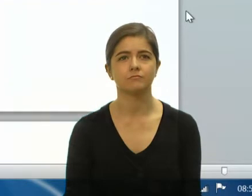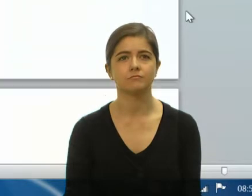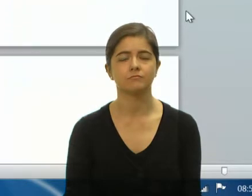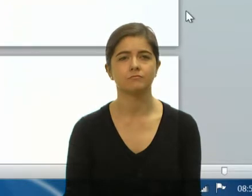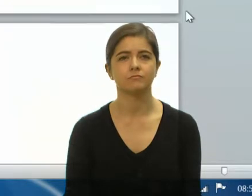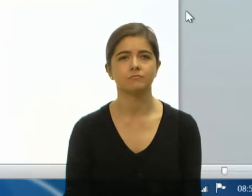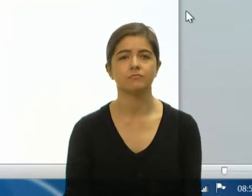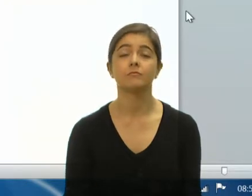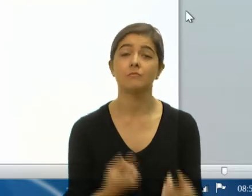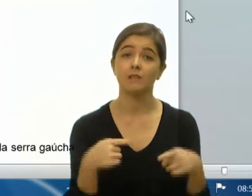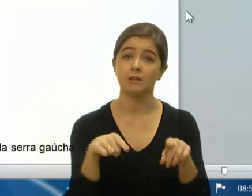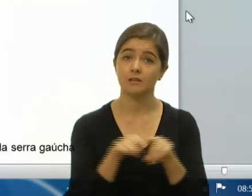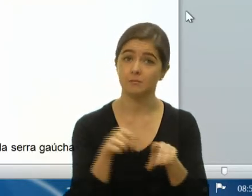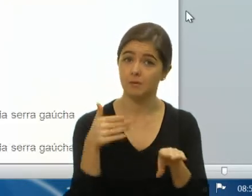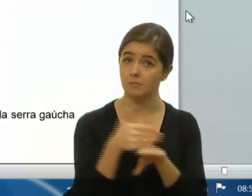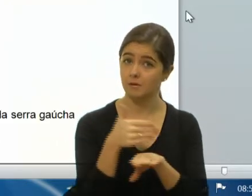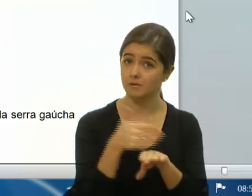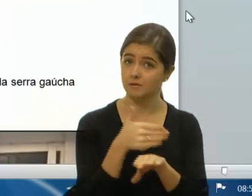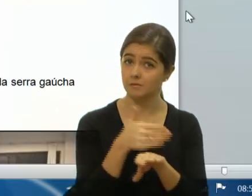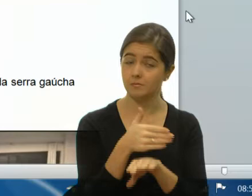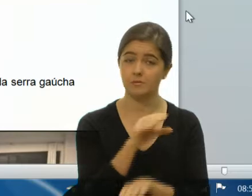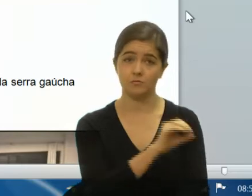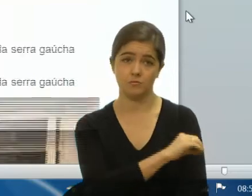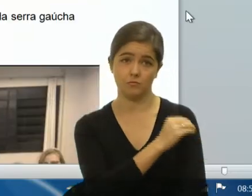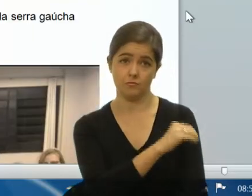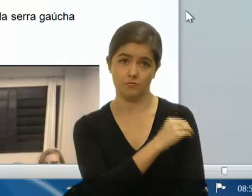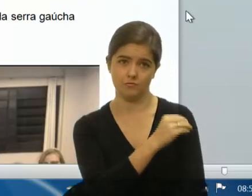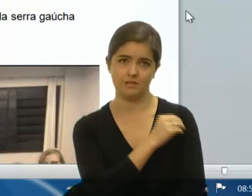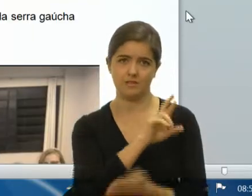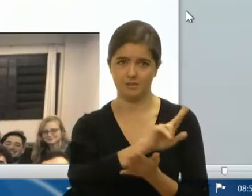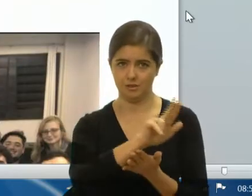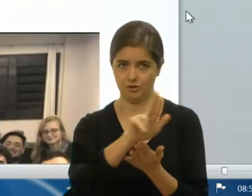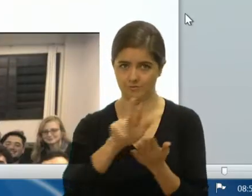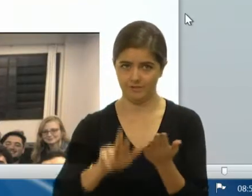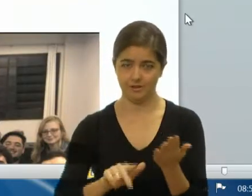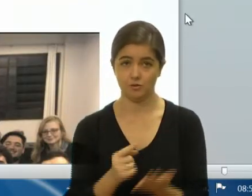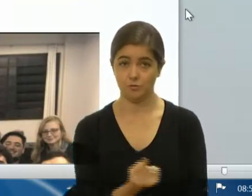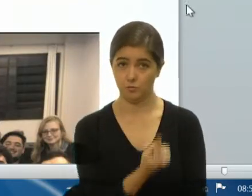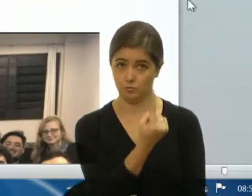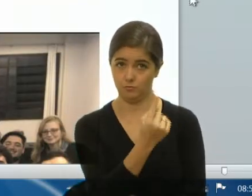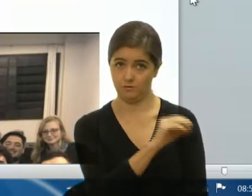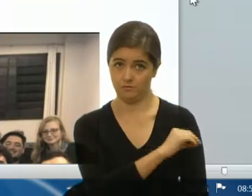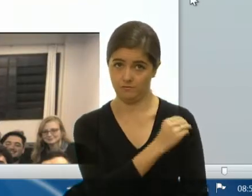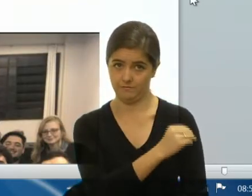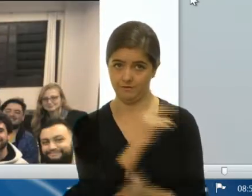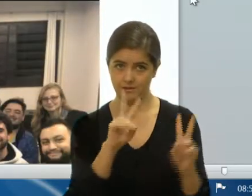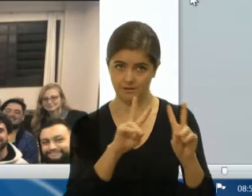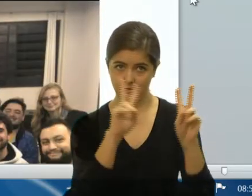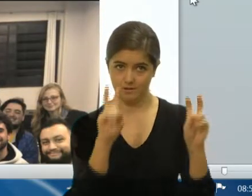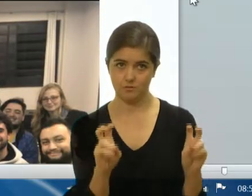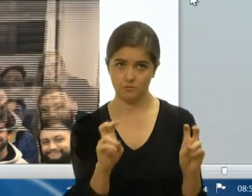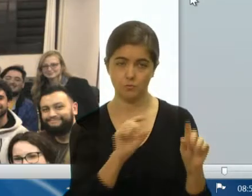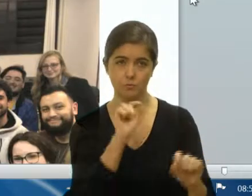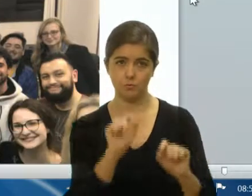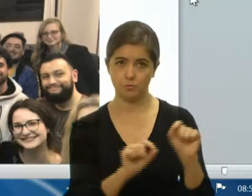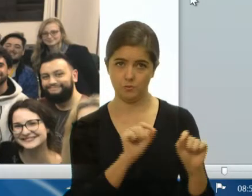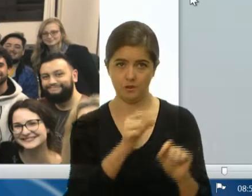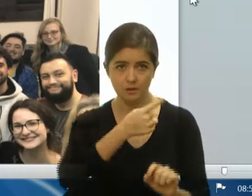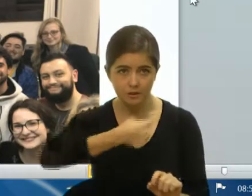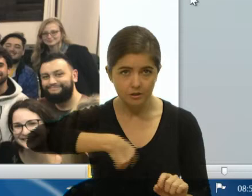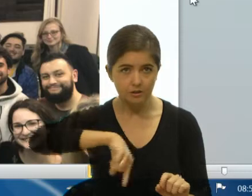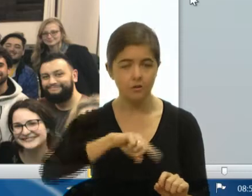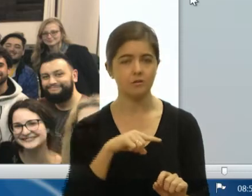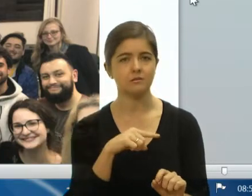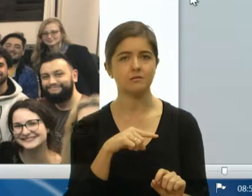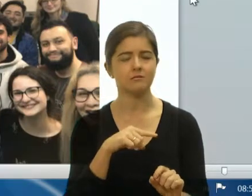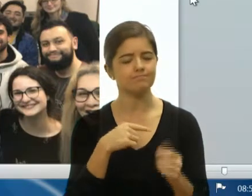Participamos também de algumas oficinas. Uma delas é aonde nós podemos